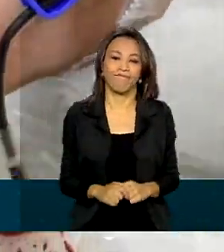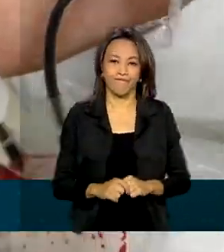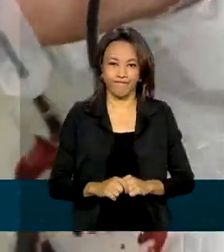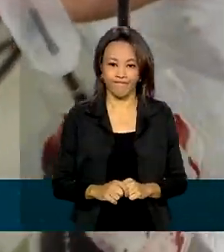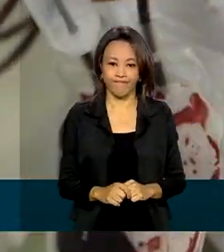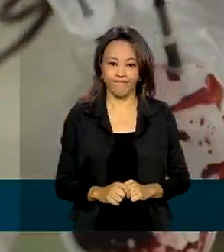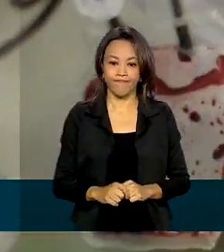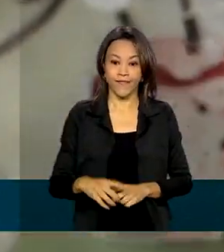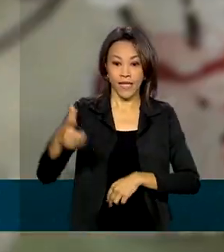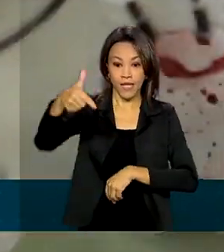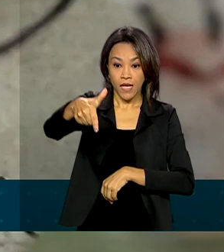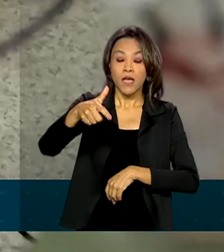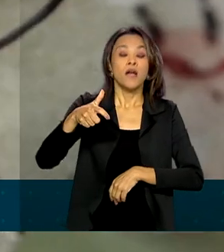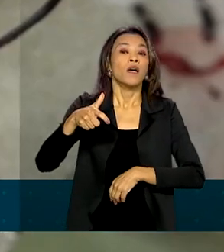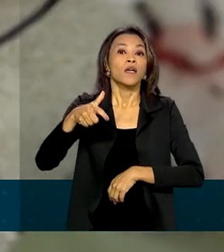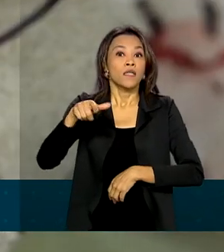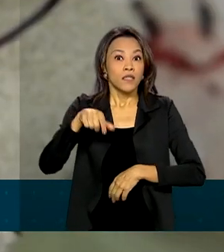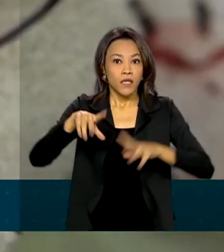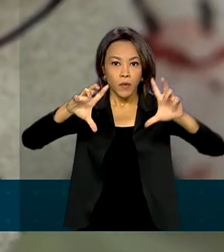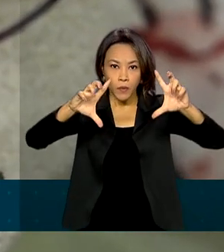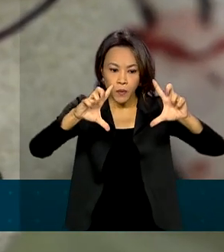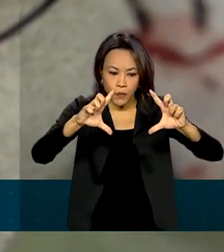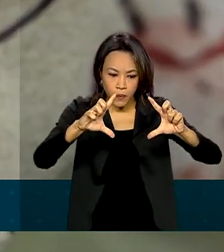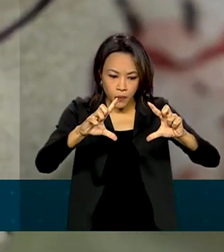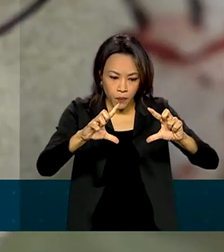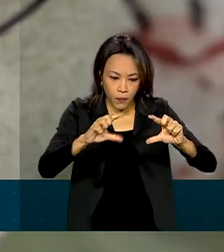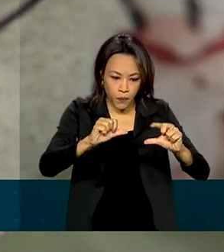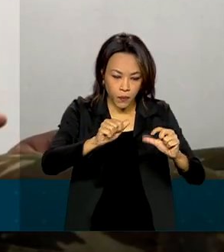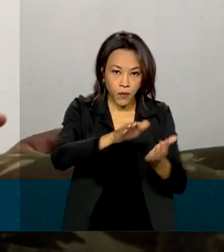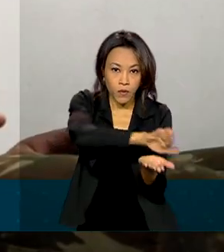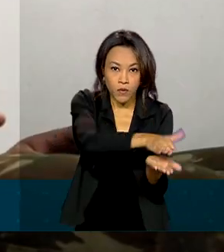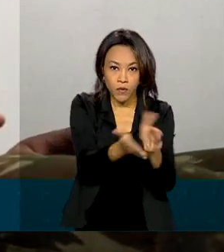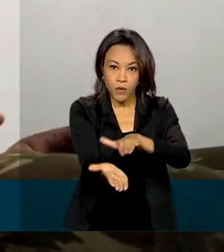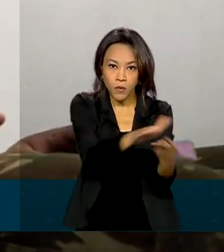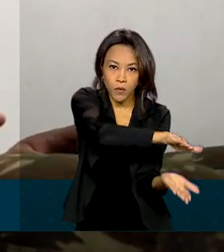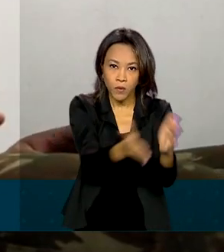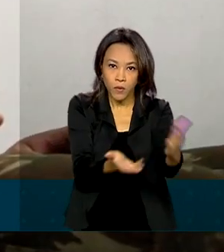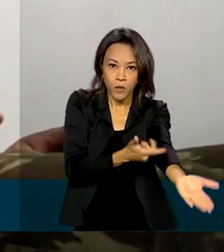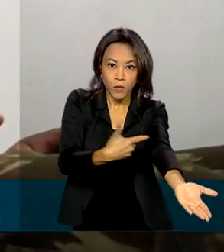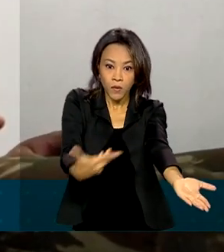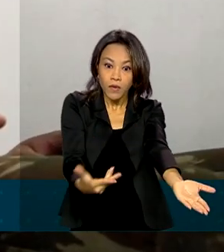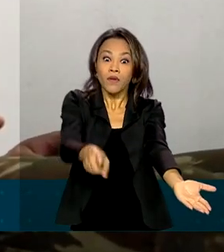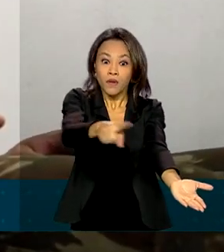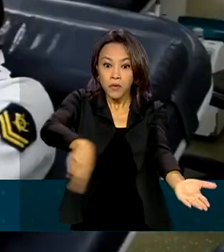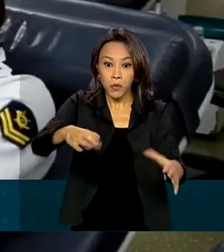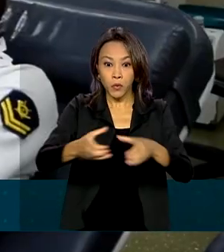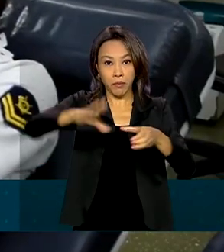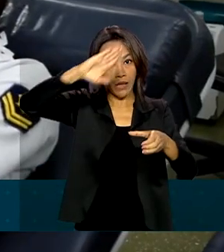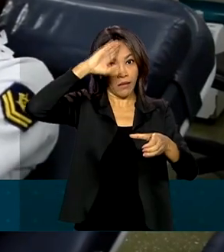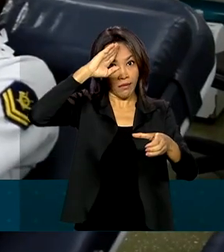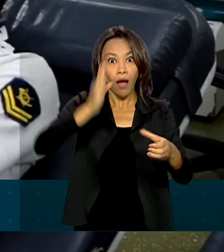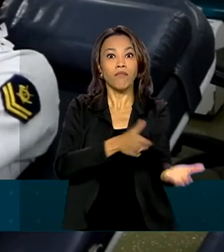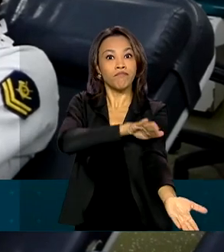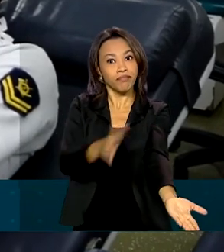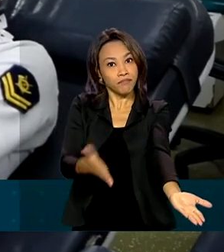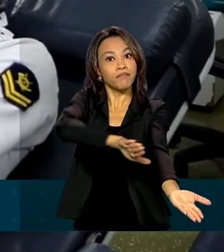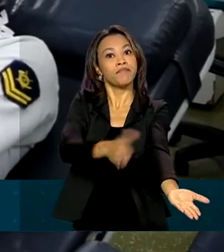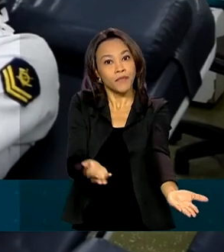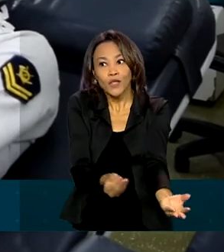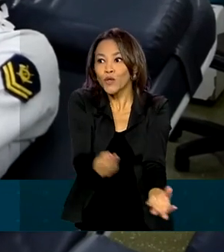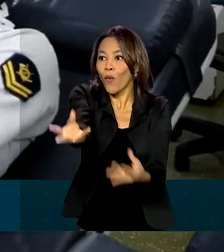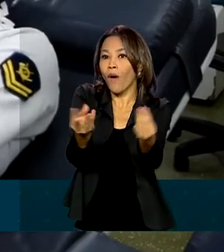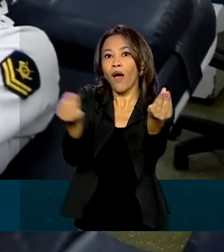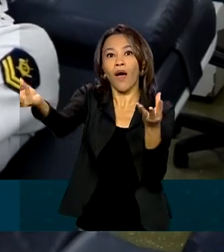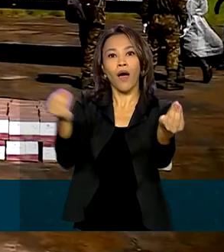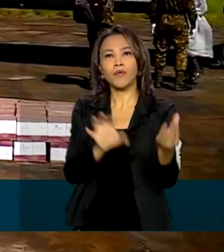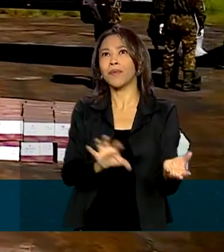No momento em que os estoques de sangue estavam críticos, os militares doaram sangue em todos os hemocentros